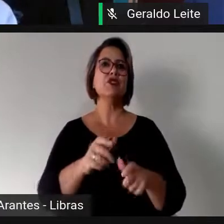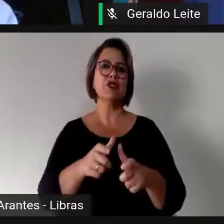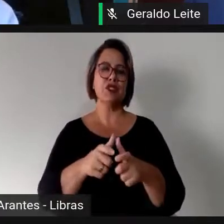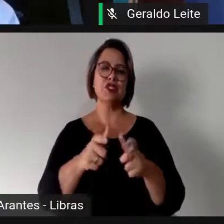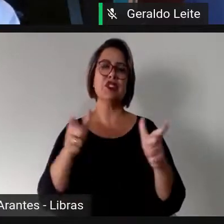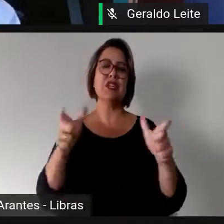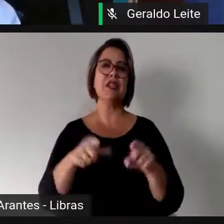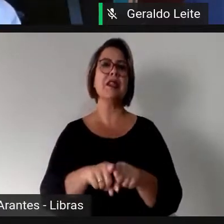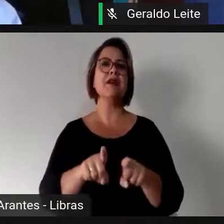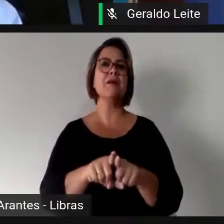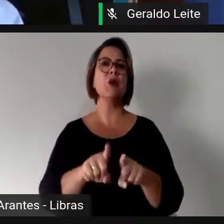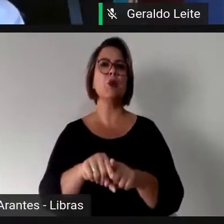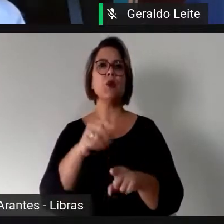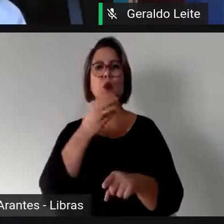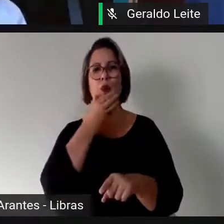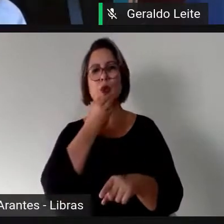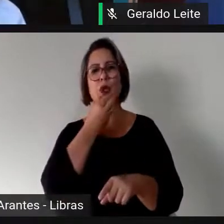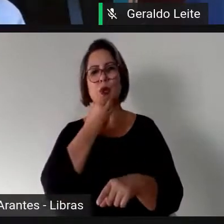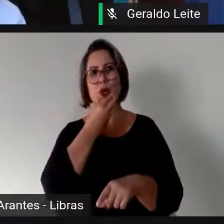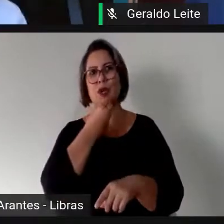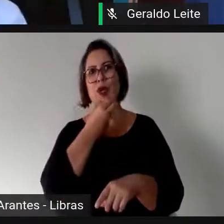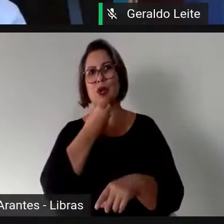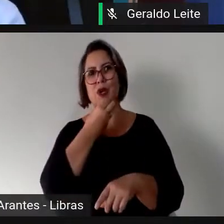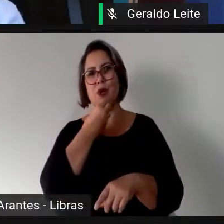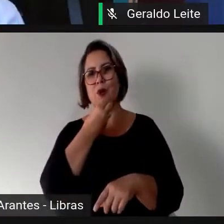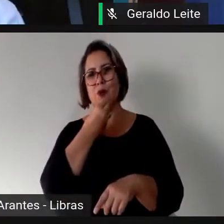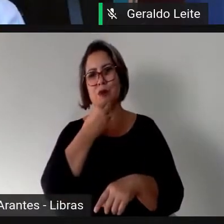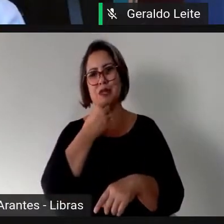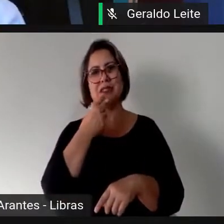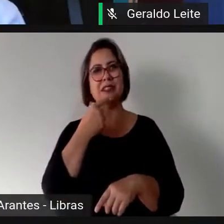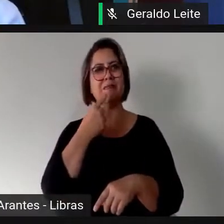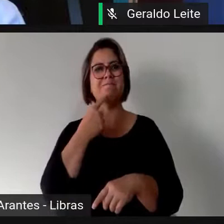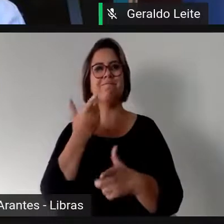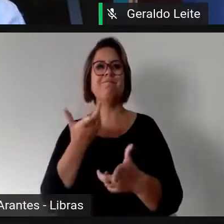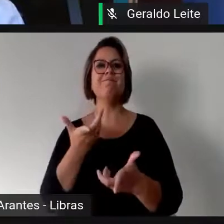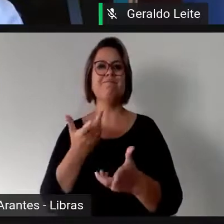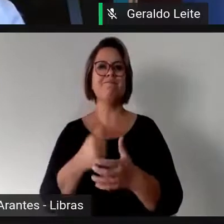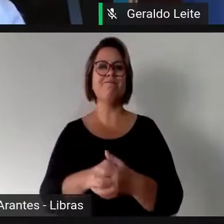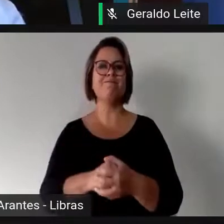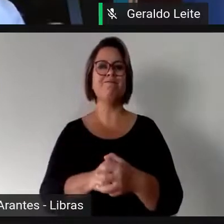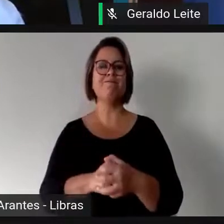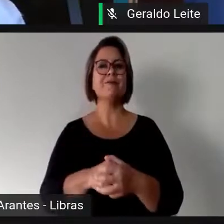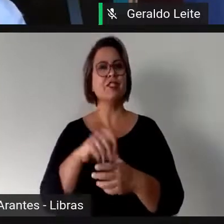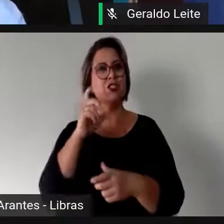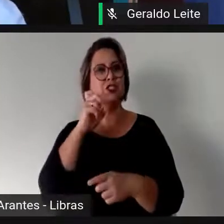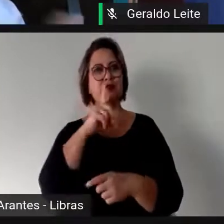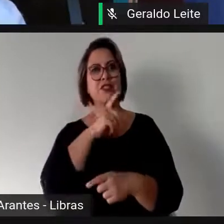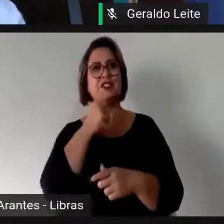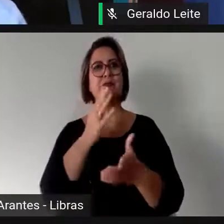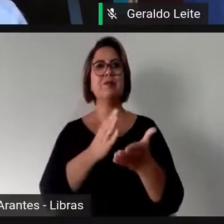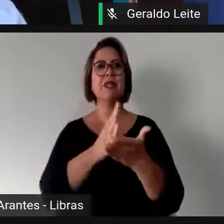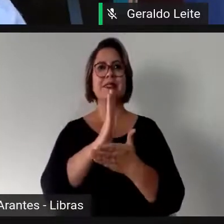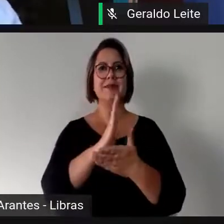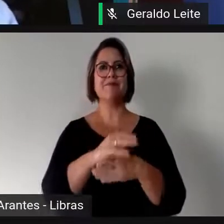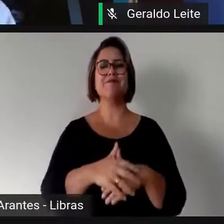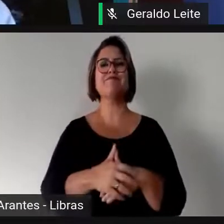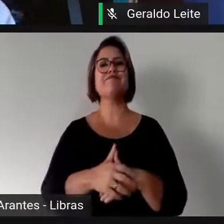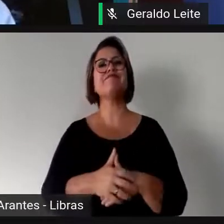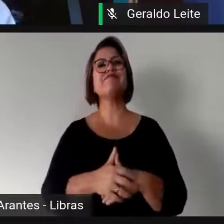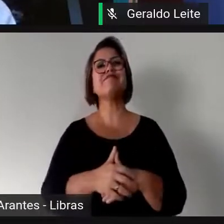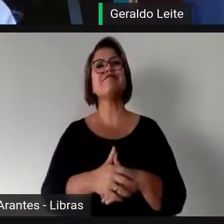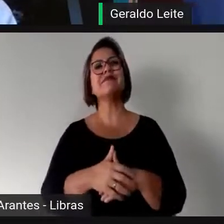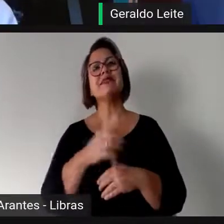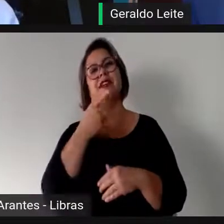desfavorável para as mulheres, não é? Bom, eu queria fazer essa